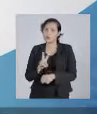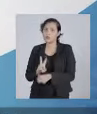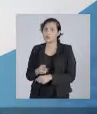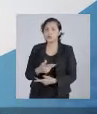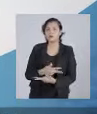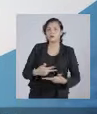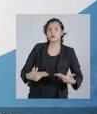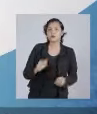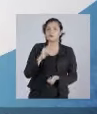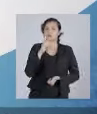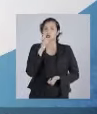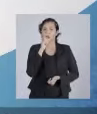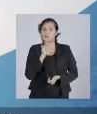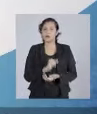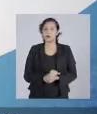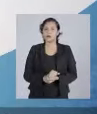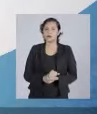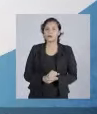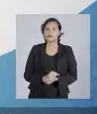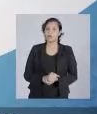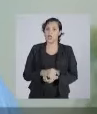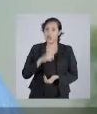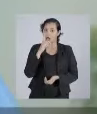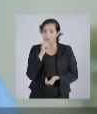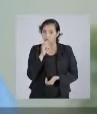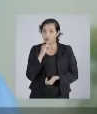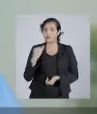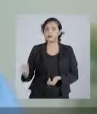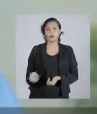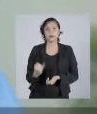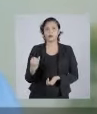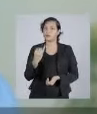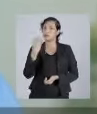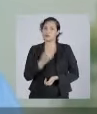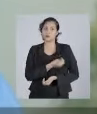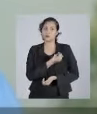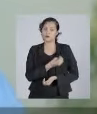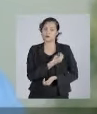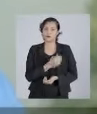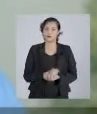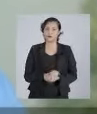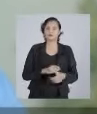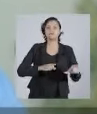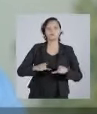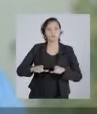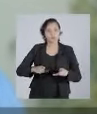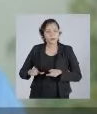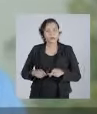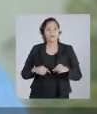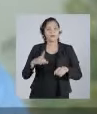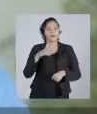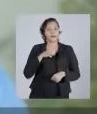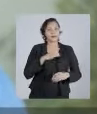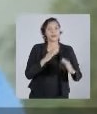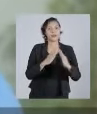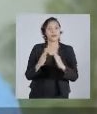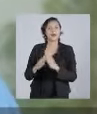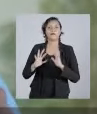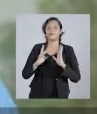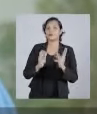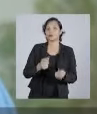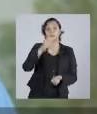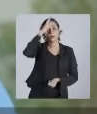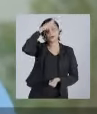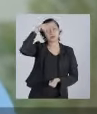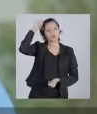manutenção permanente dos equipamentos da rede. Água é fundamental para a vida. Trabalharemos para levar água para